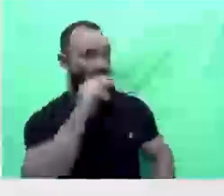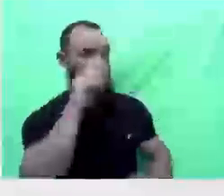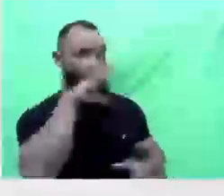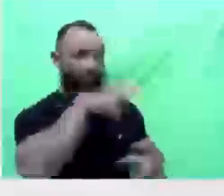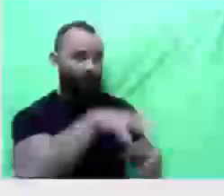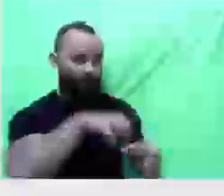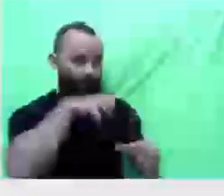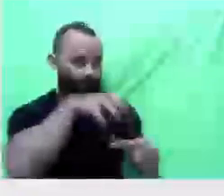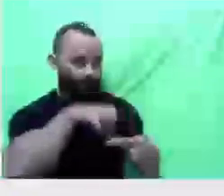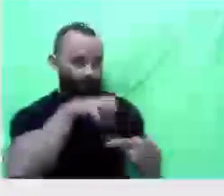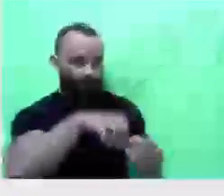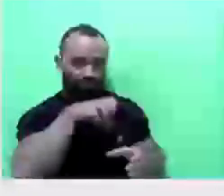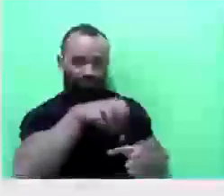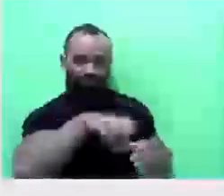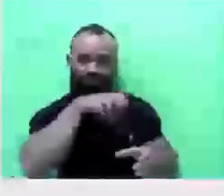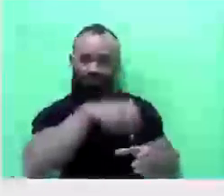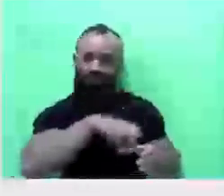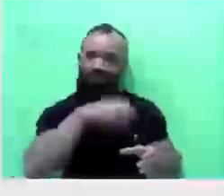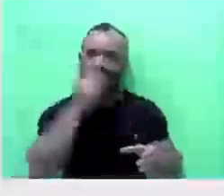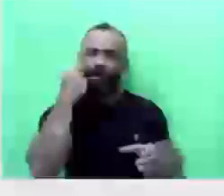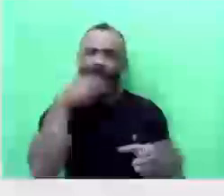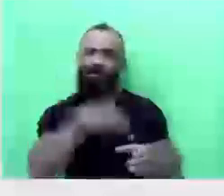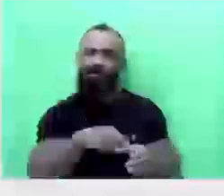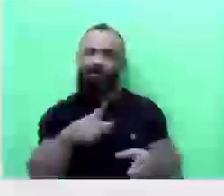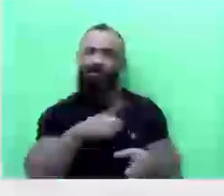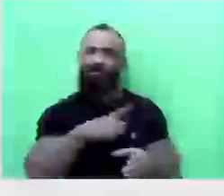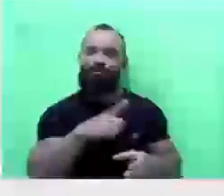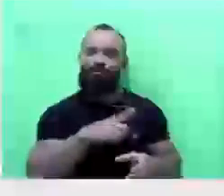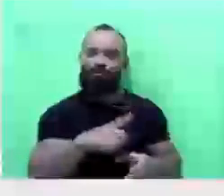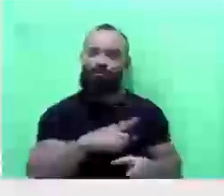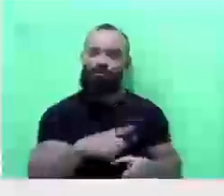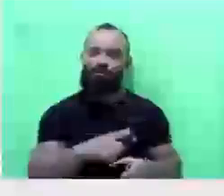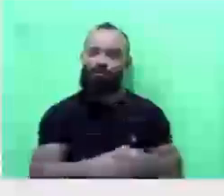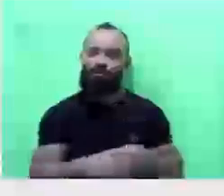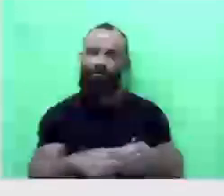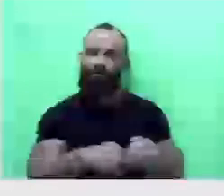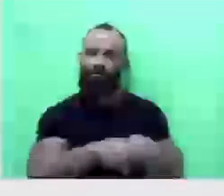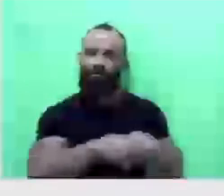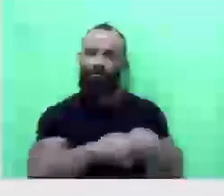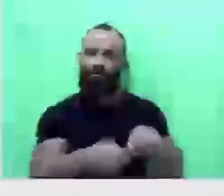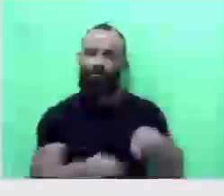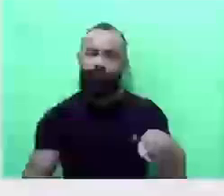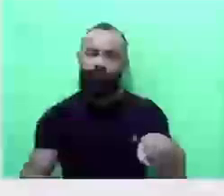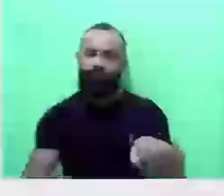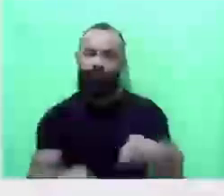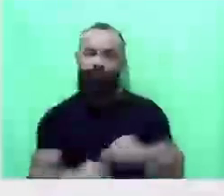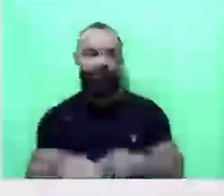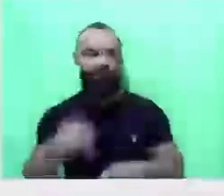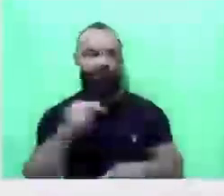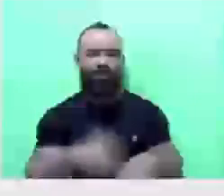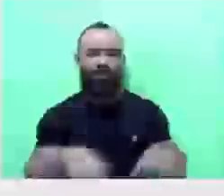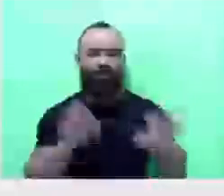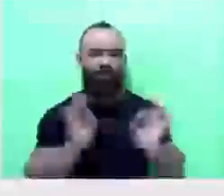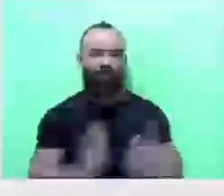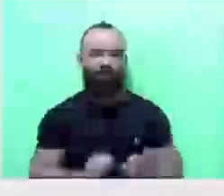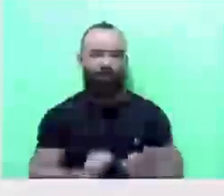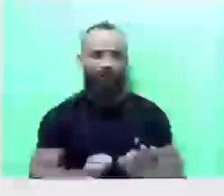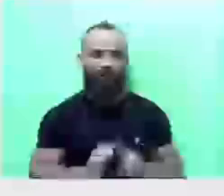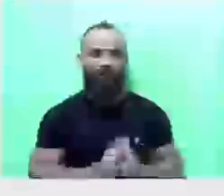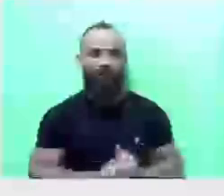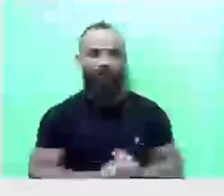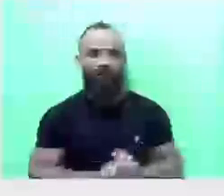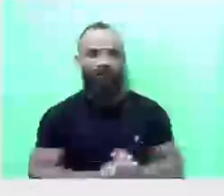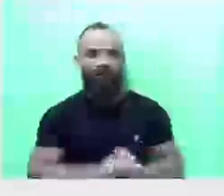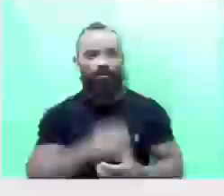que teve um cano amassado e, com toda a certeza, essa obra vem acontecer,